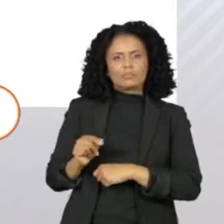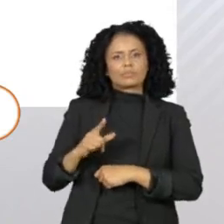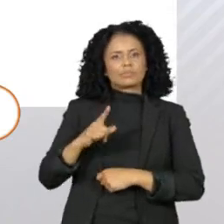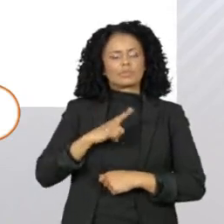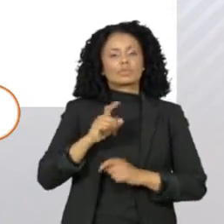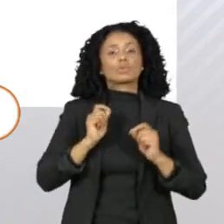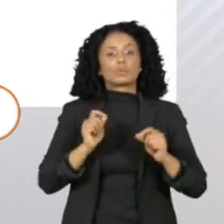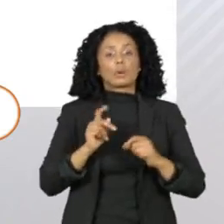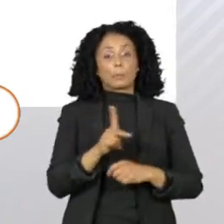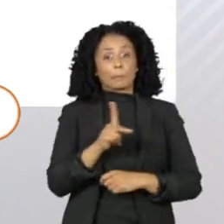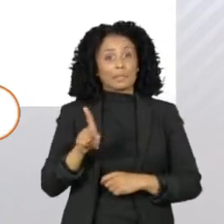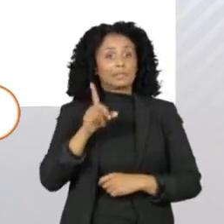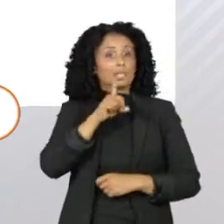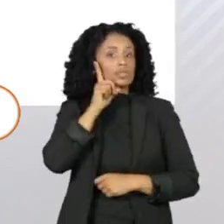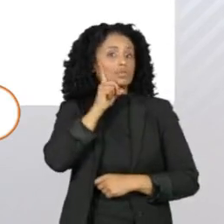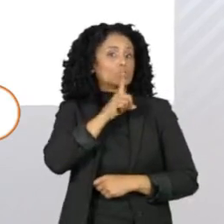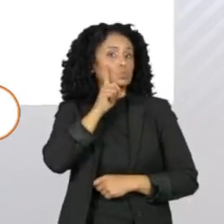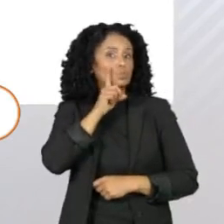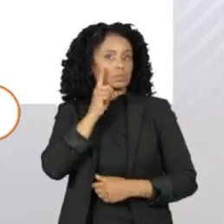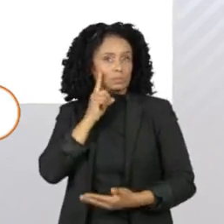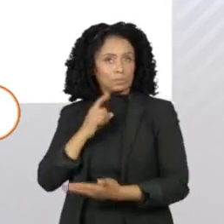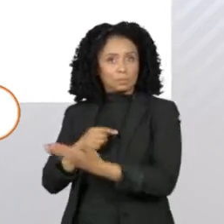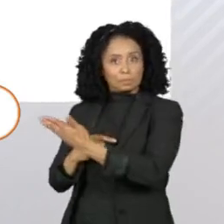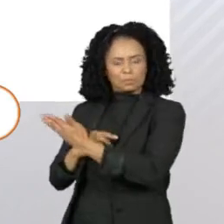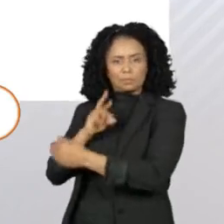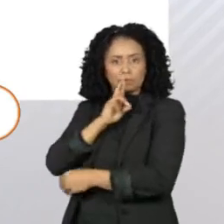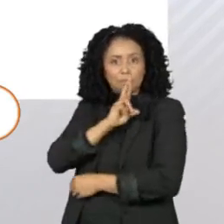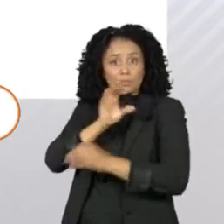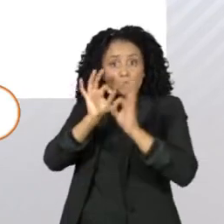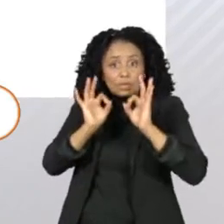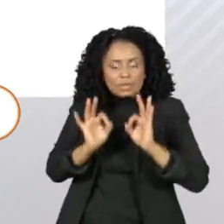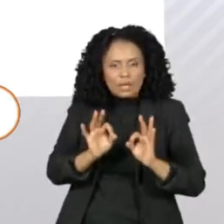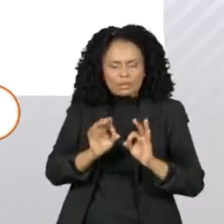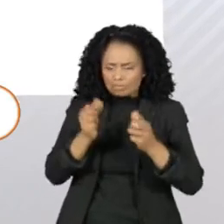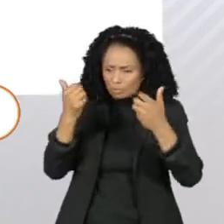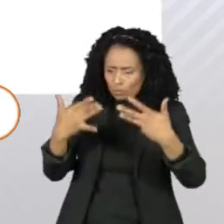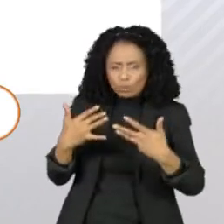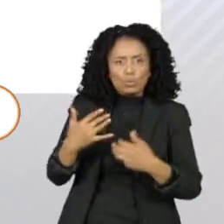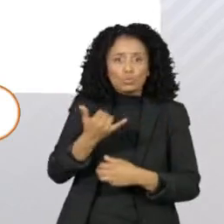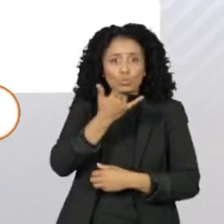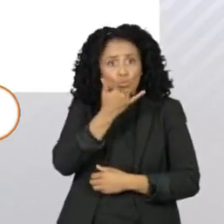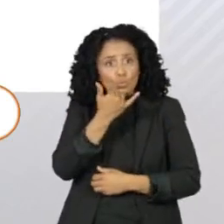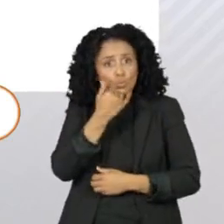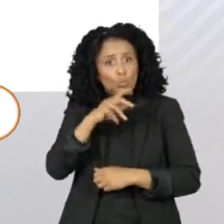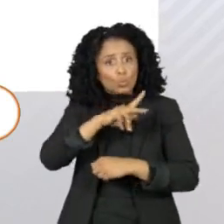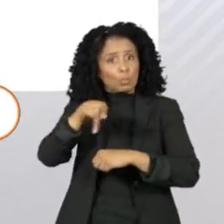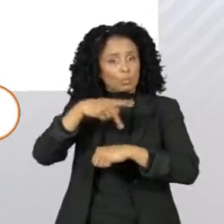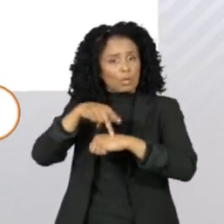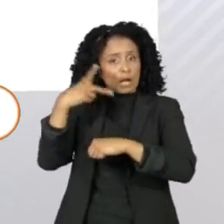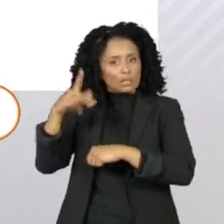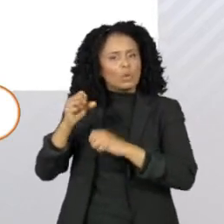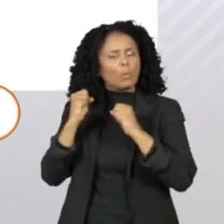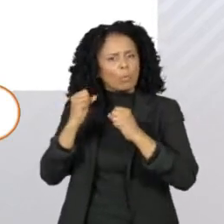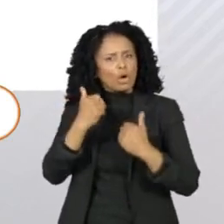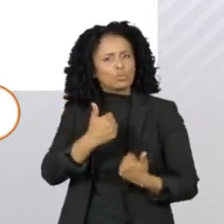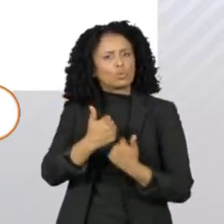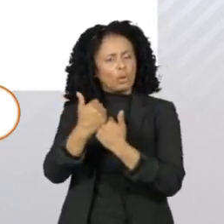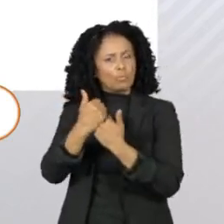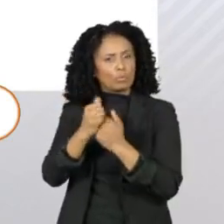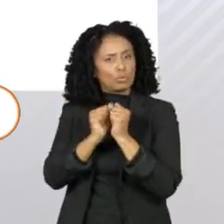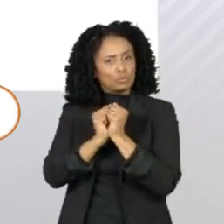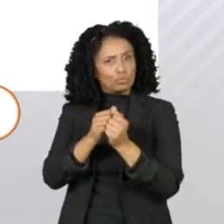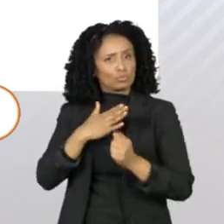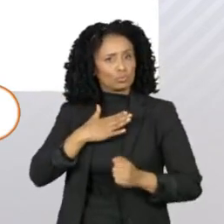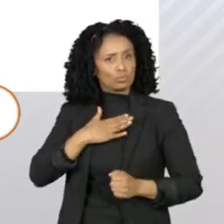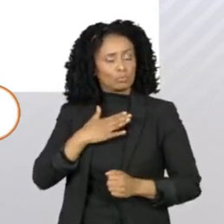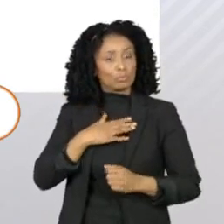presidente da Ucrânia, Volodymyr Zelensky, e disse que o país pode contar com total apoio do novo governo italiano pela